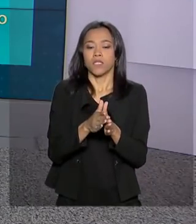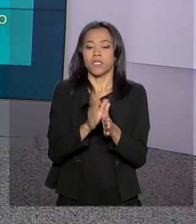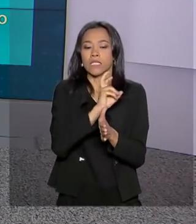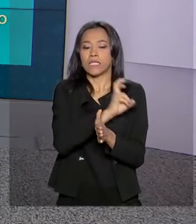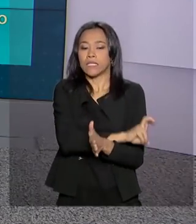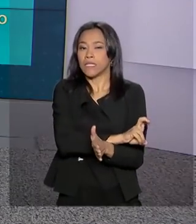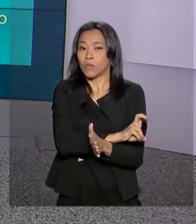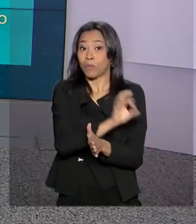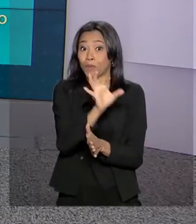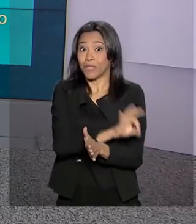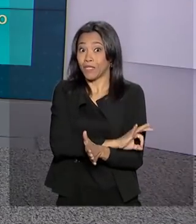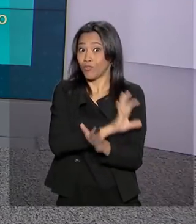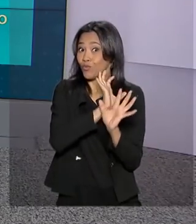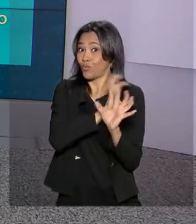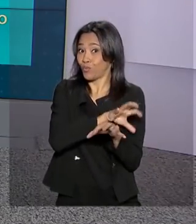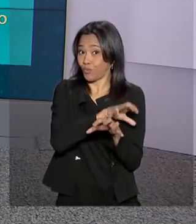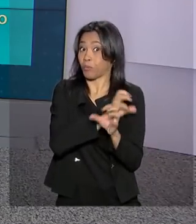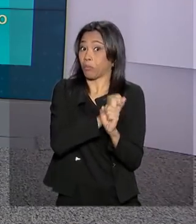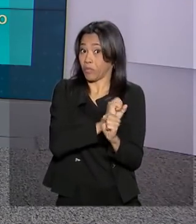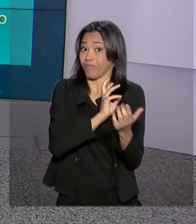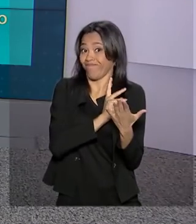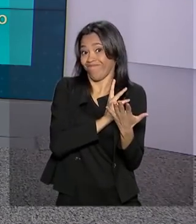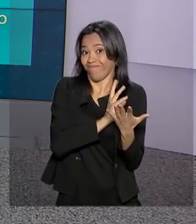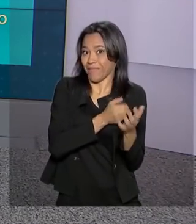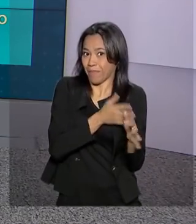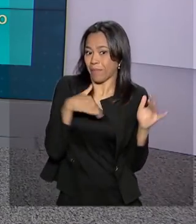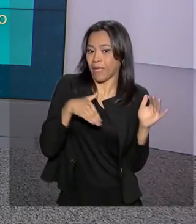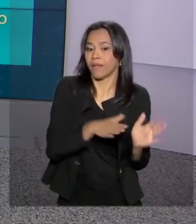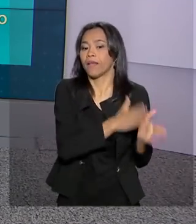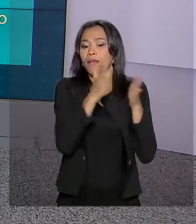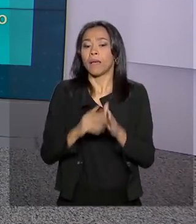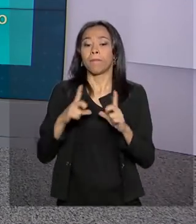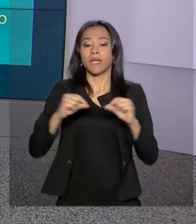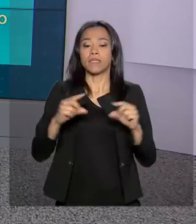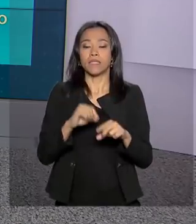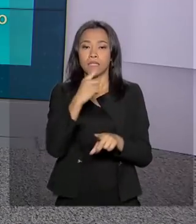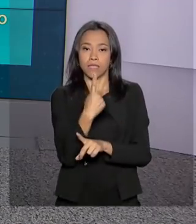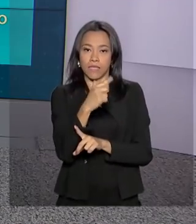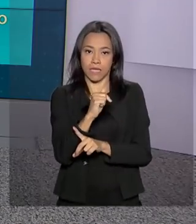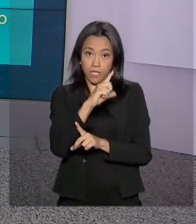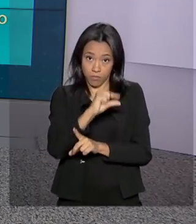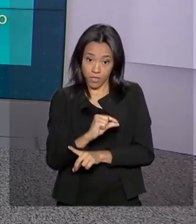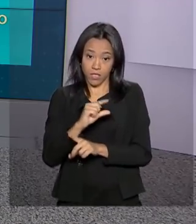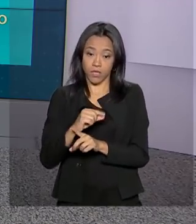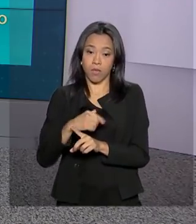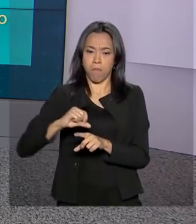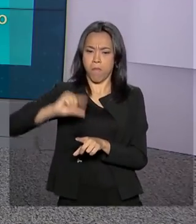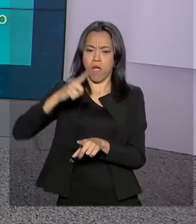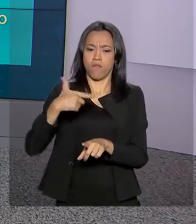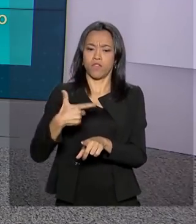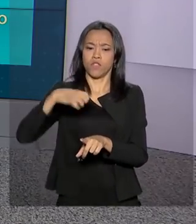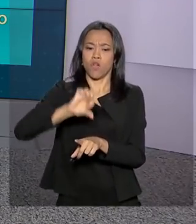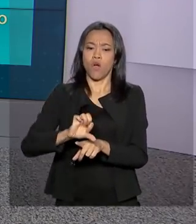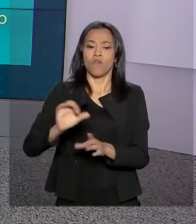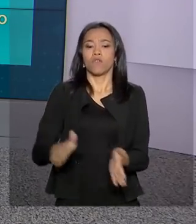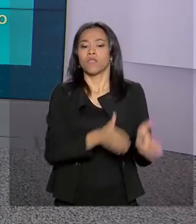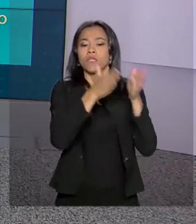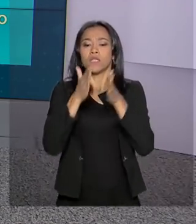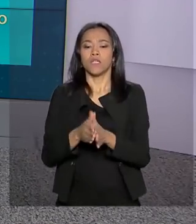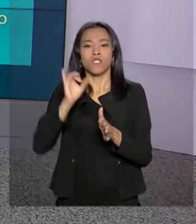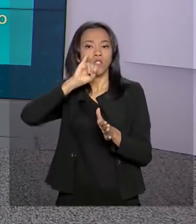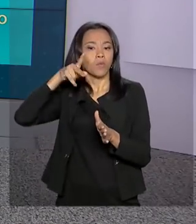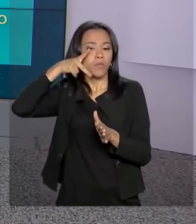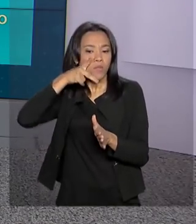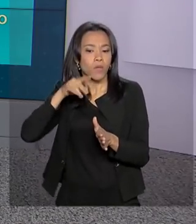de possibilidade de chuva, ou seja, pode dar praia, né? Brasília, mínima de 17, máxima de 29 graus. E João Pessoa,